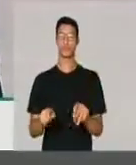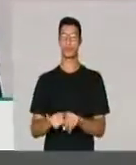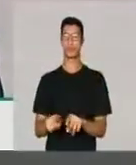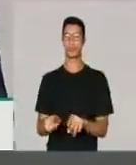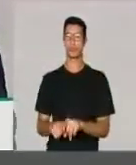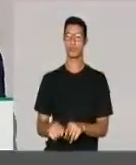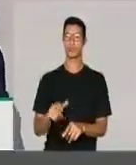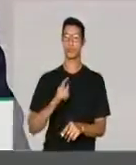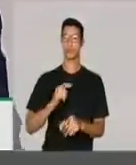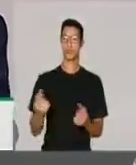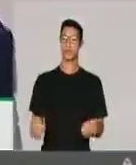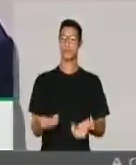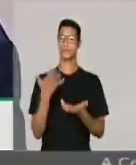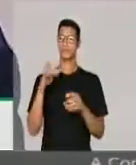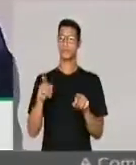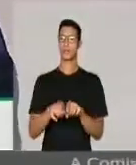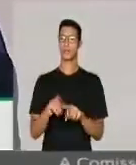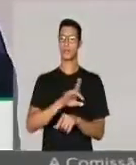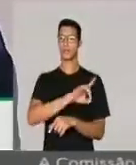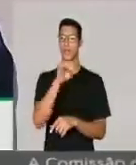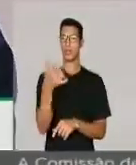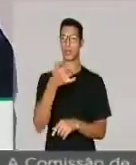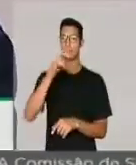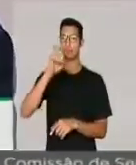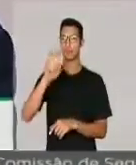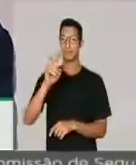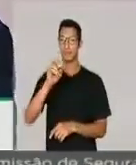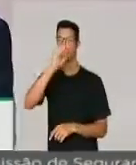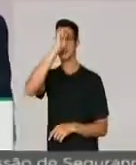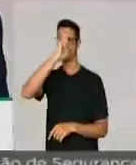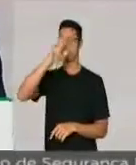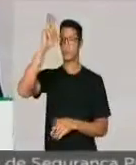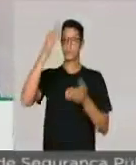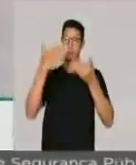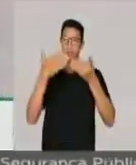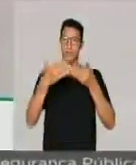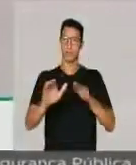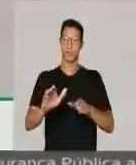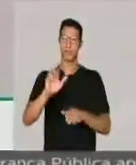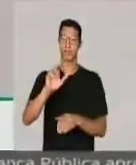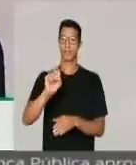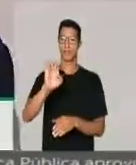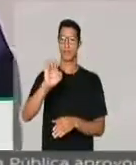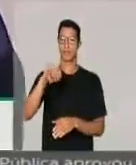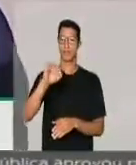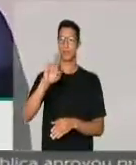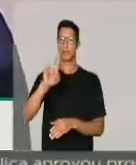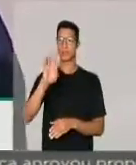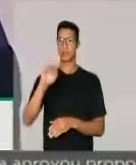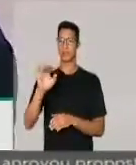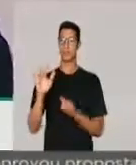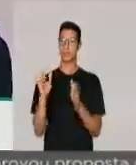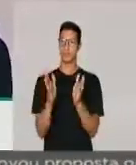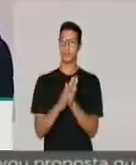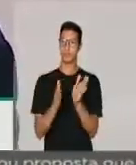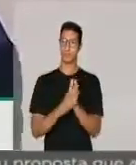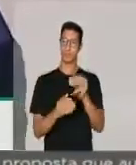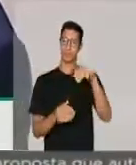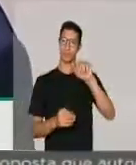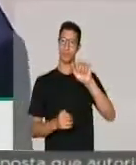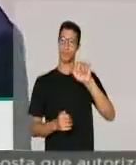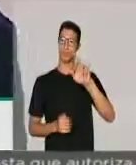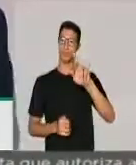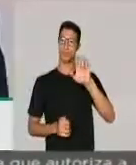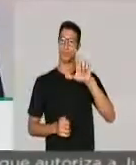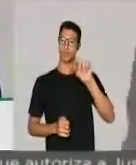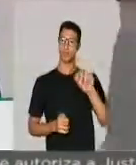foi um espetáculo, porque também no dia 25, o prefeito inaugurou uma simil-TI na cidade. Parabéns a Marcel Carneiro,